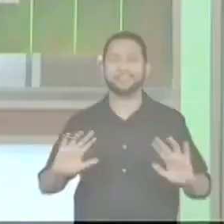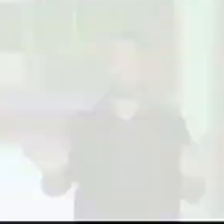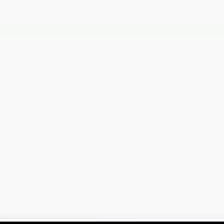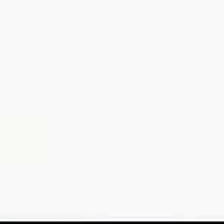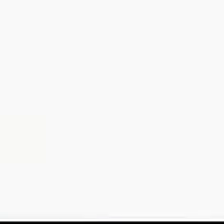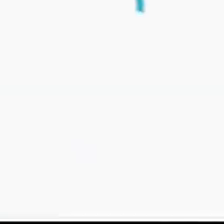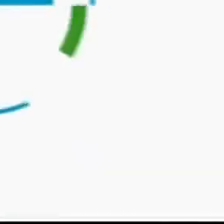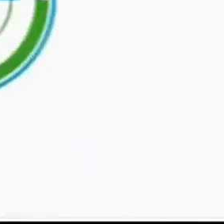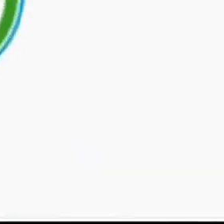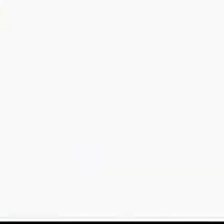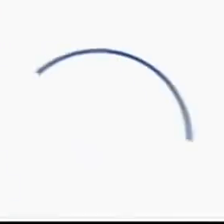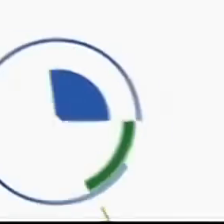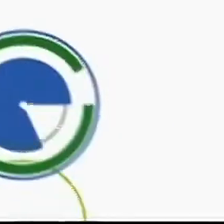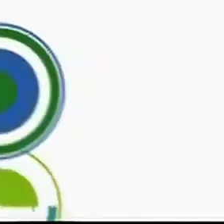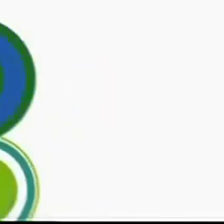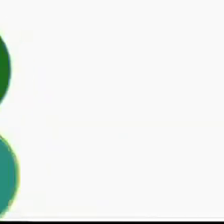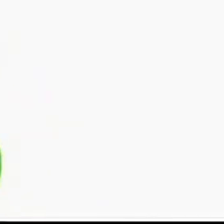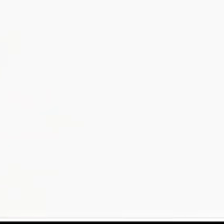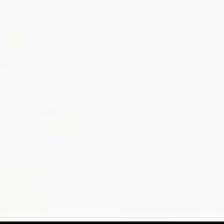e eu